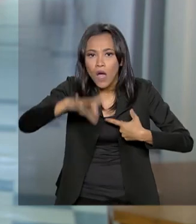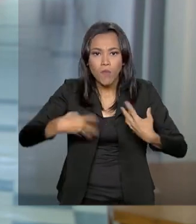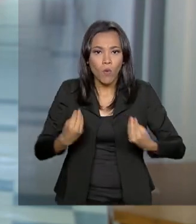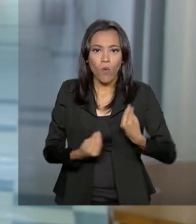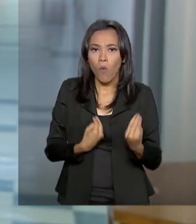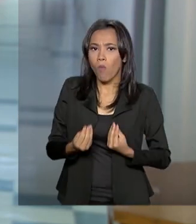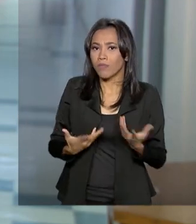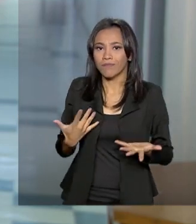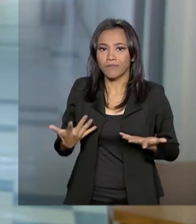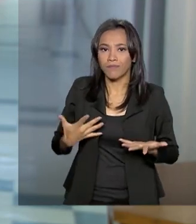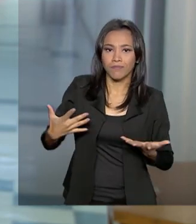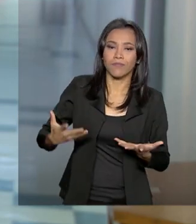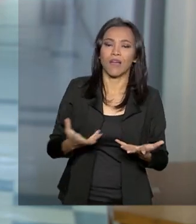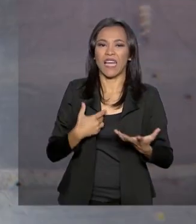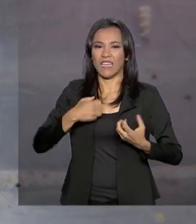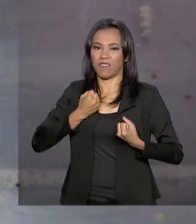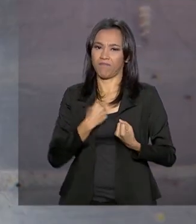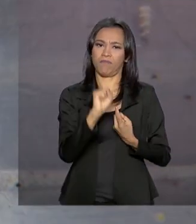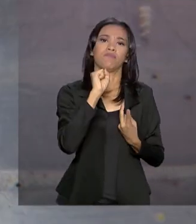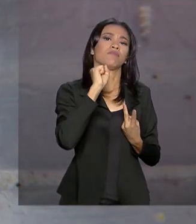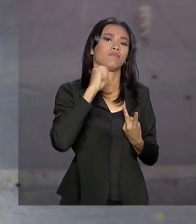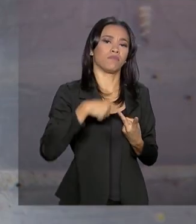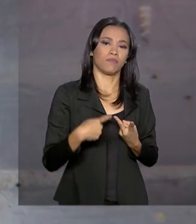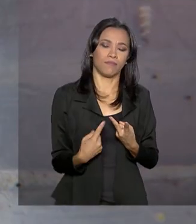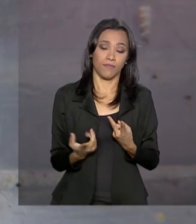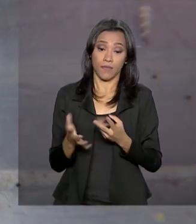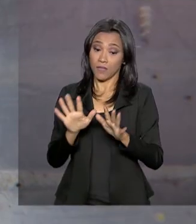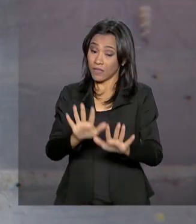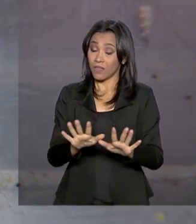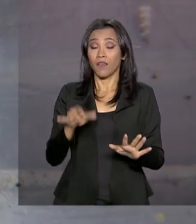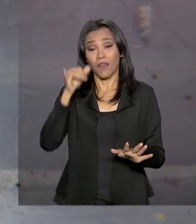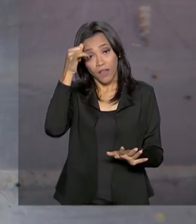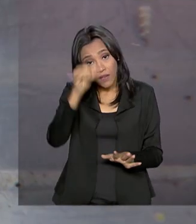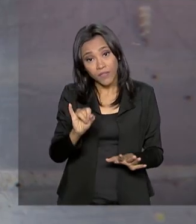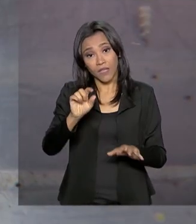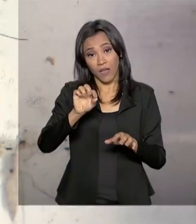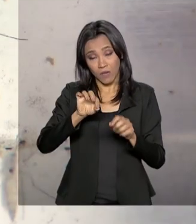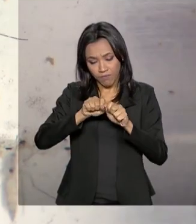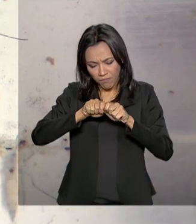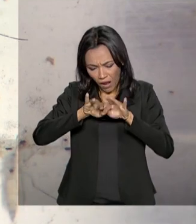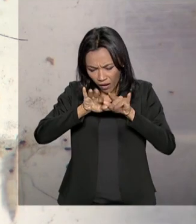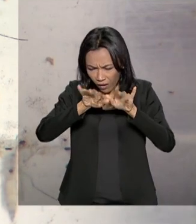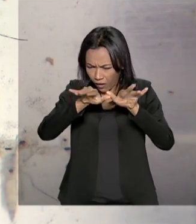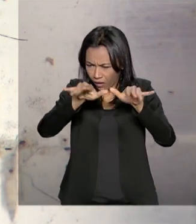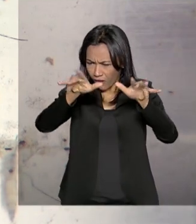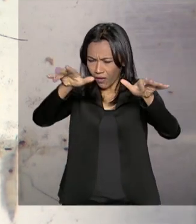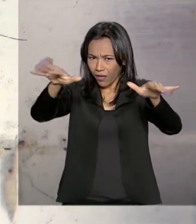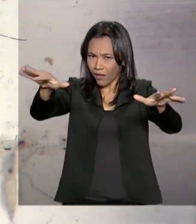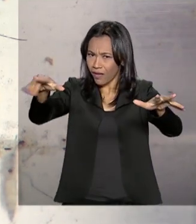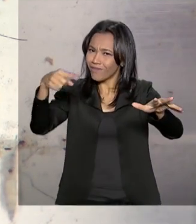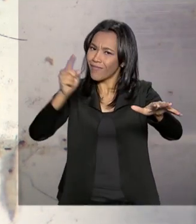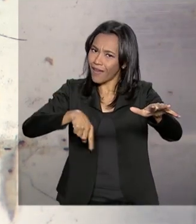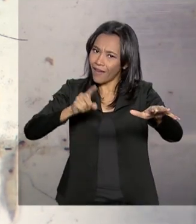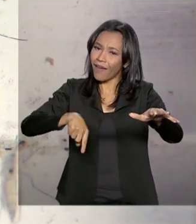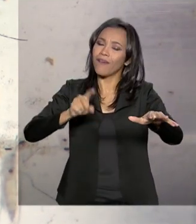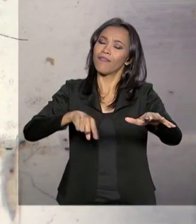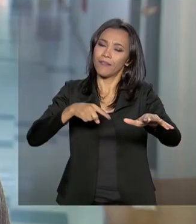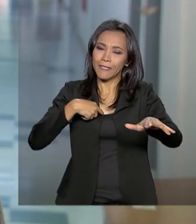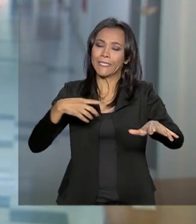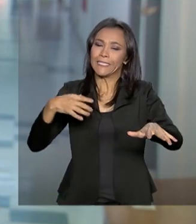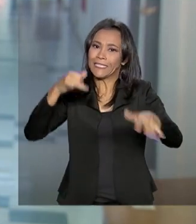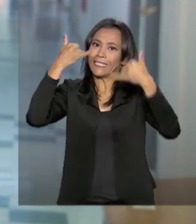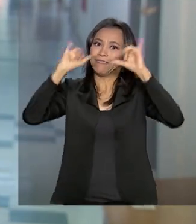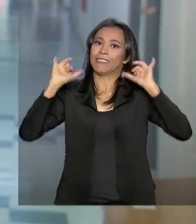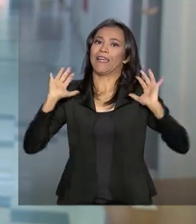se comportar. Então ele vai reagir com mais agressividade. Evitar a proliferação do mosquito é a principal forma de prevenção.